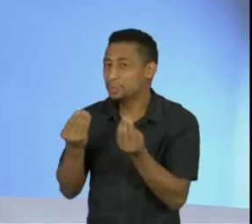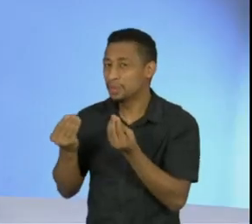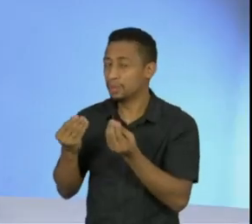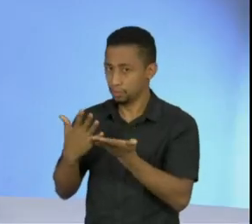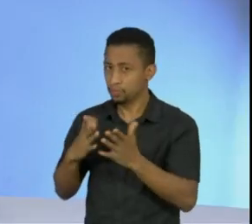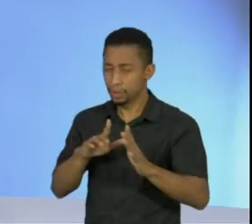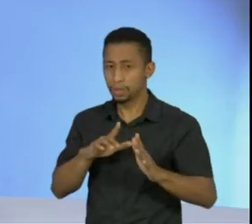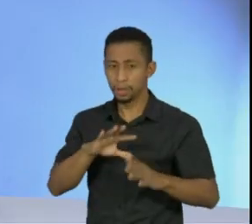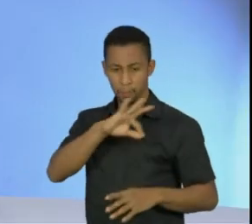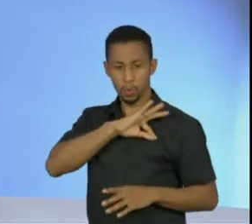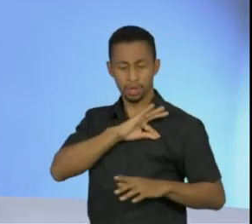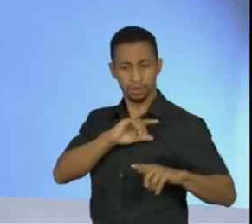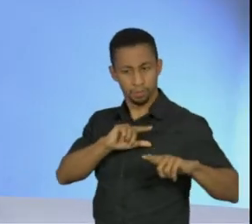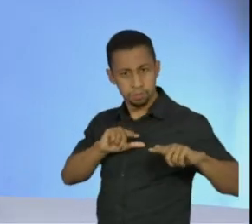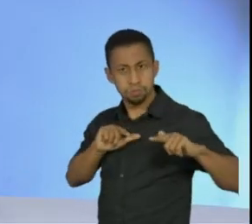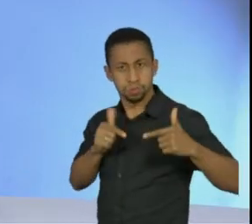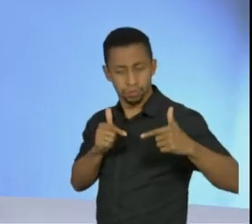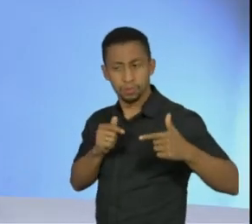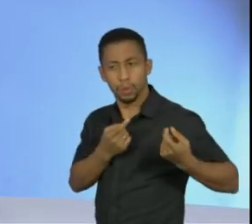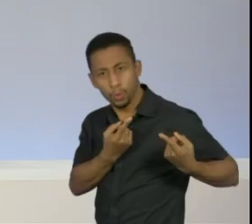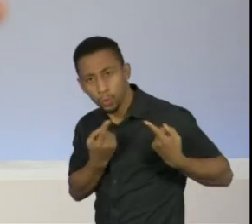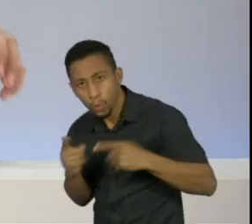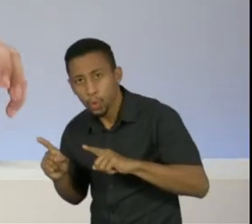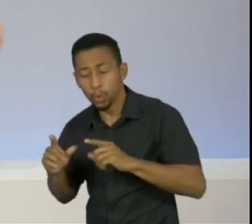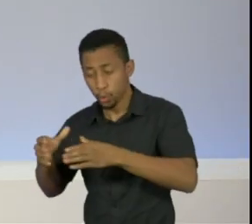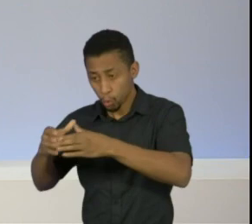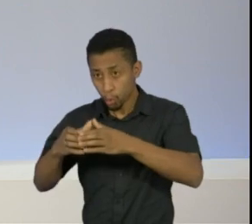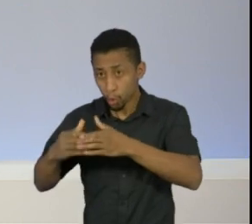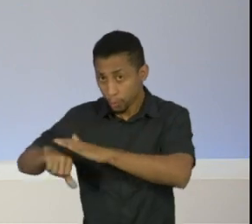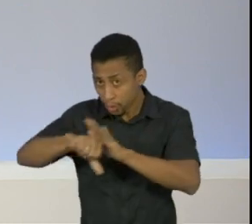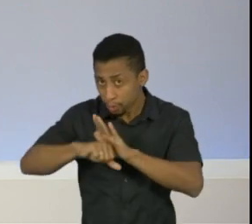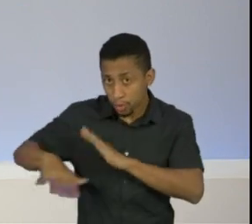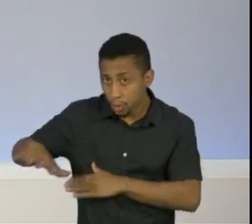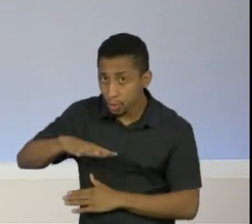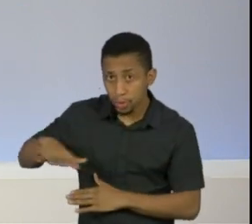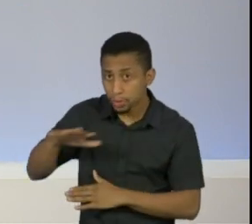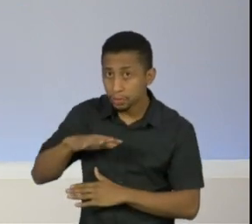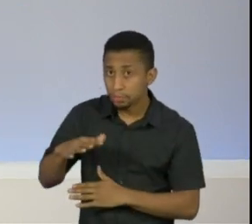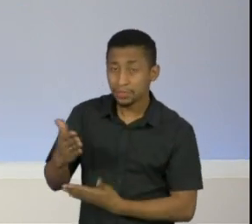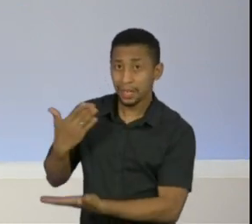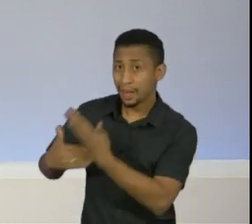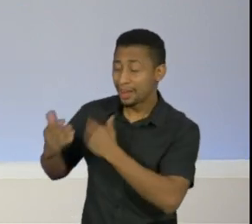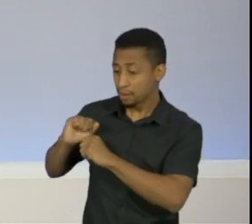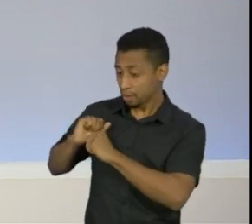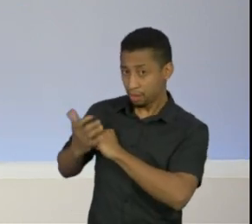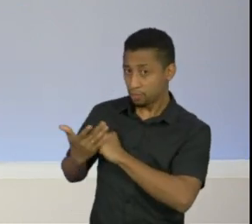fortaleceram, as facções não foram tratadas como uma gripezinha quando elas eram já uma pandemia?